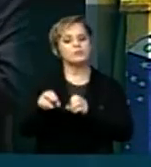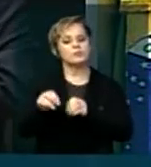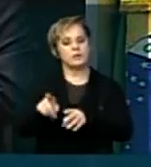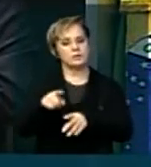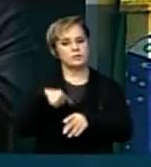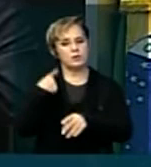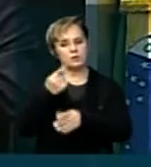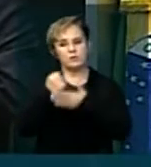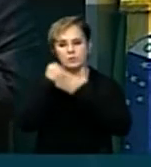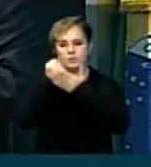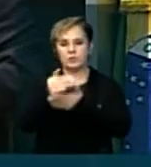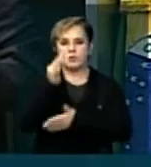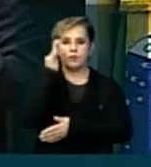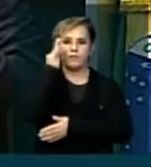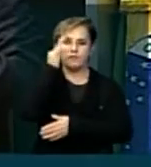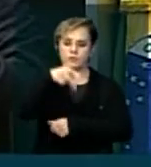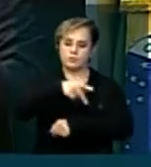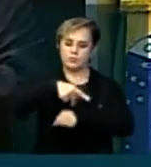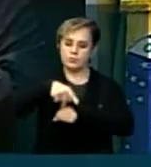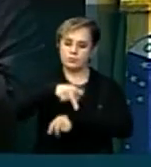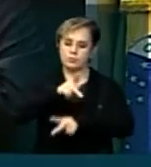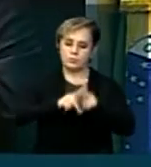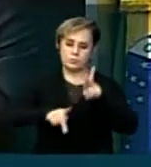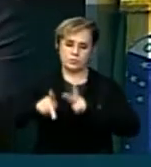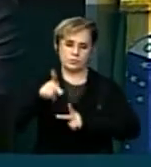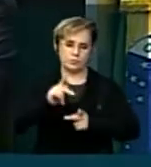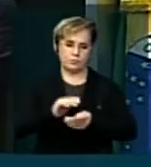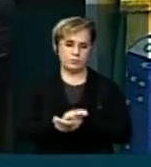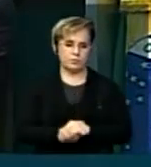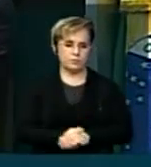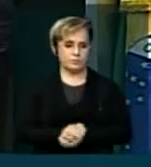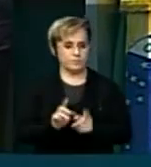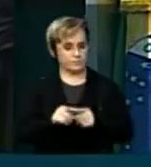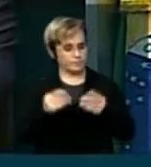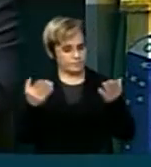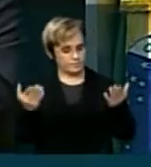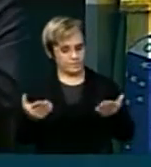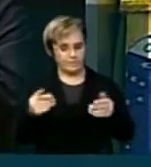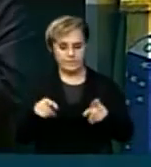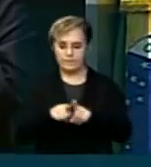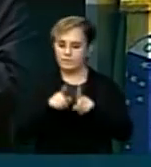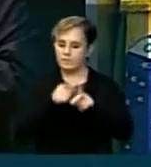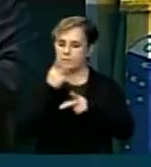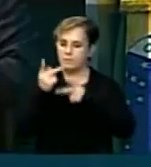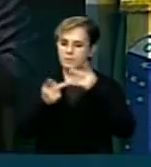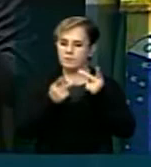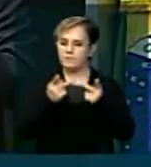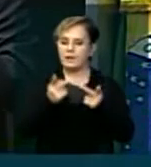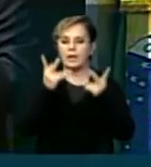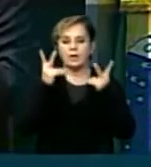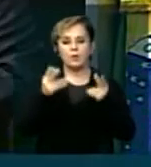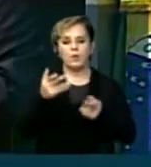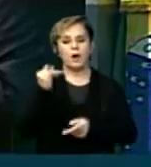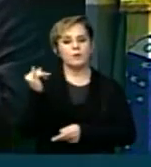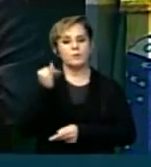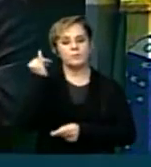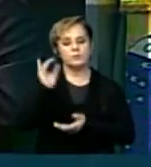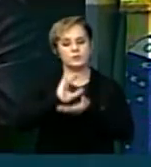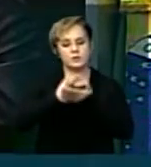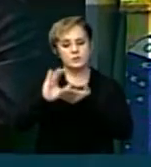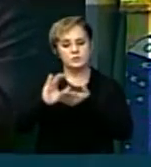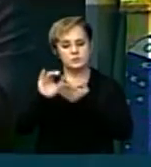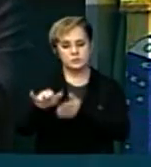no futuro do nosso povo. Mas queria aqui também, Presidente, falar que tão quão importante nós estamos investindo na